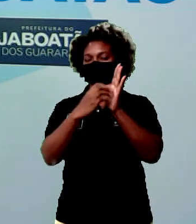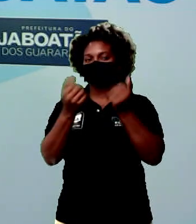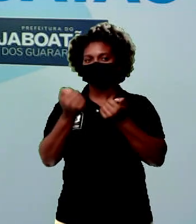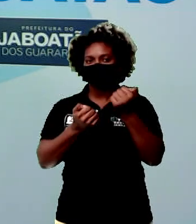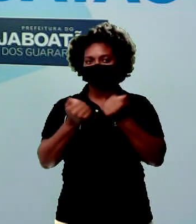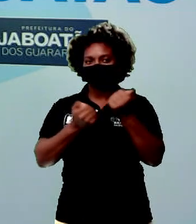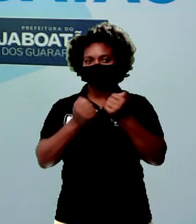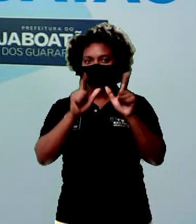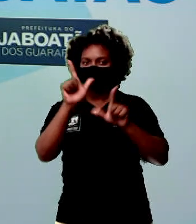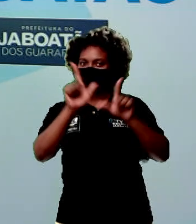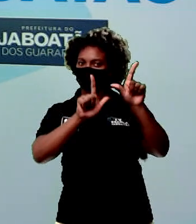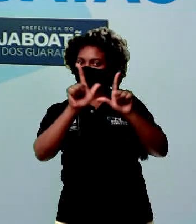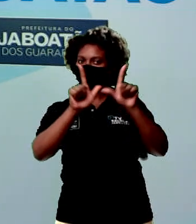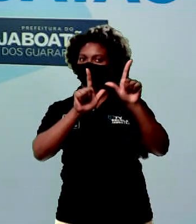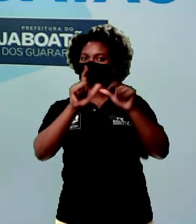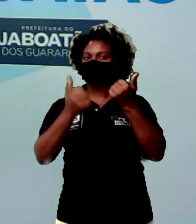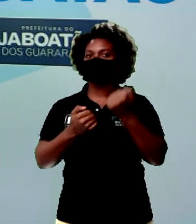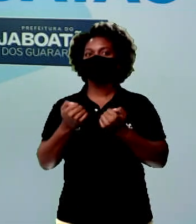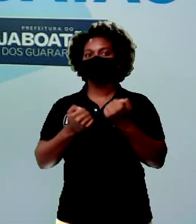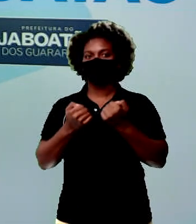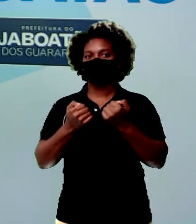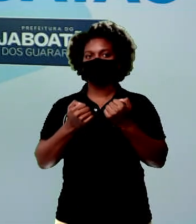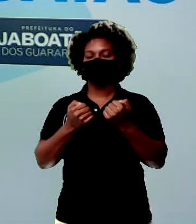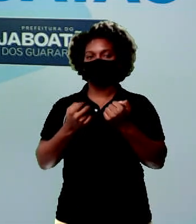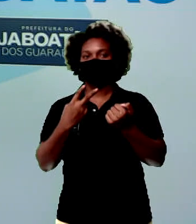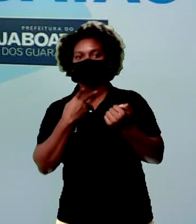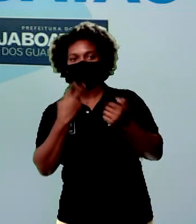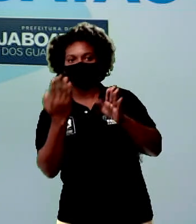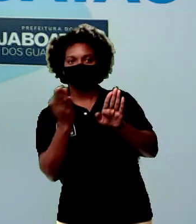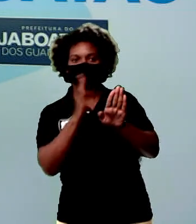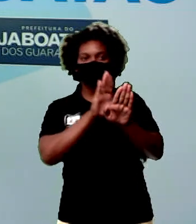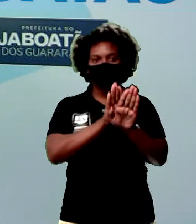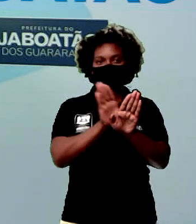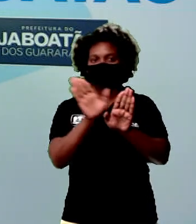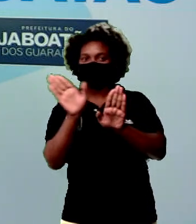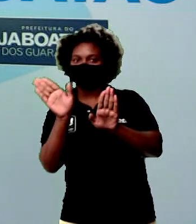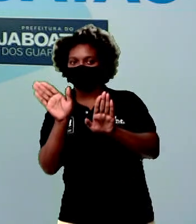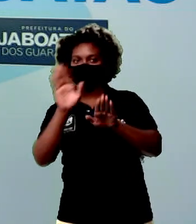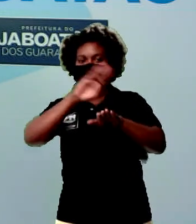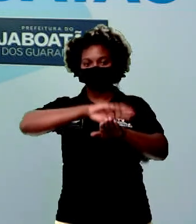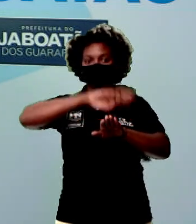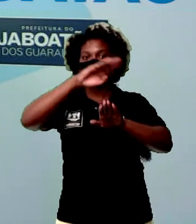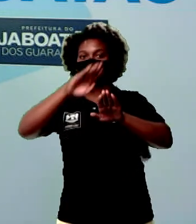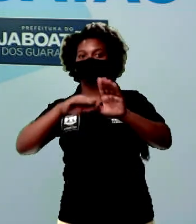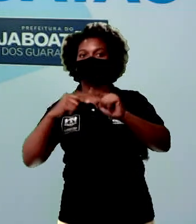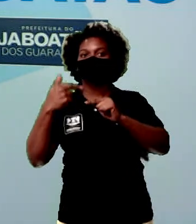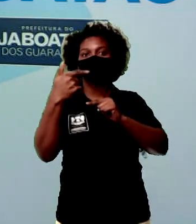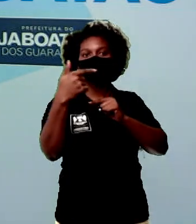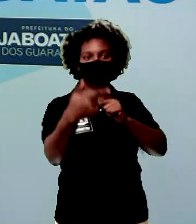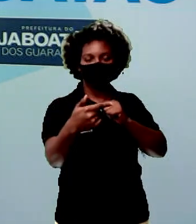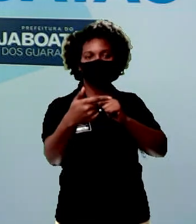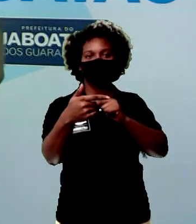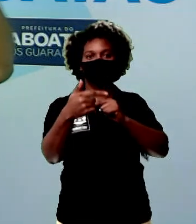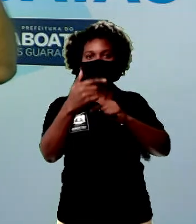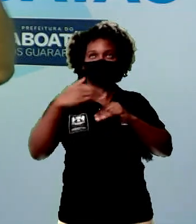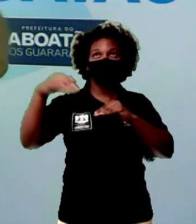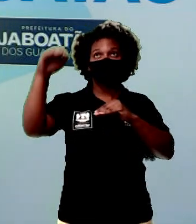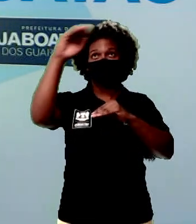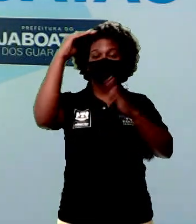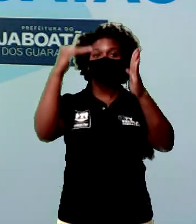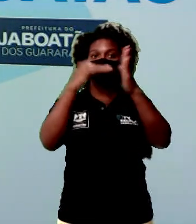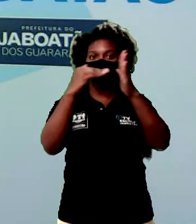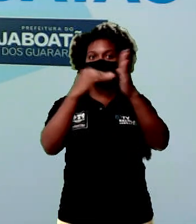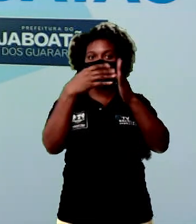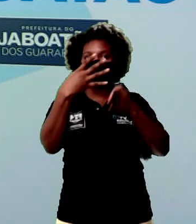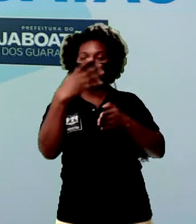algumas placas de trânsito. Proibido virar à direita, lombada à frente, altura máxima 4